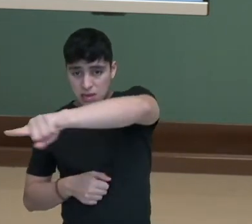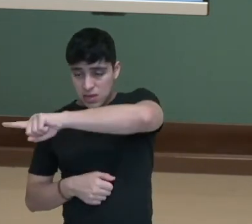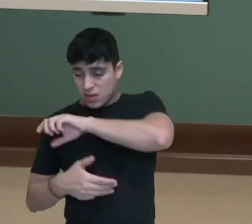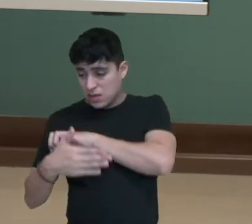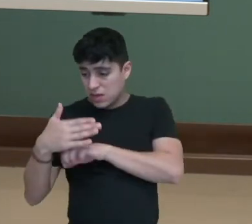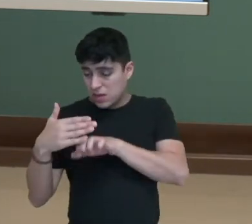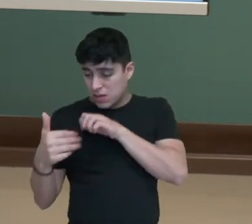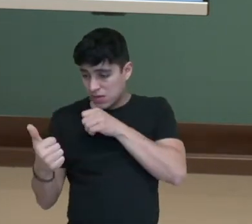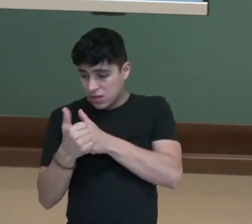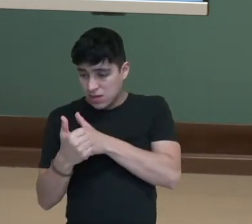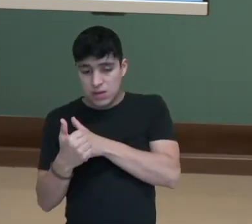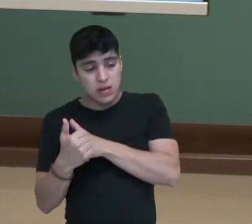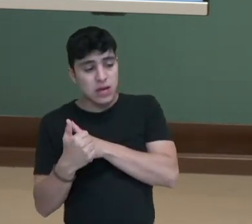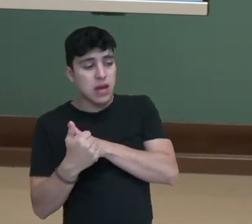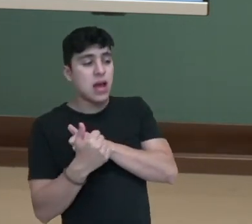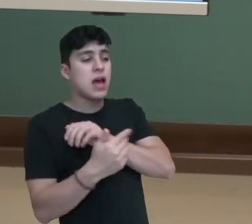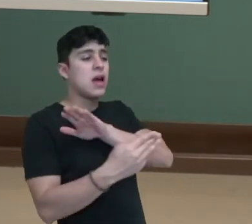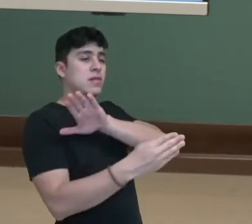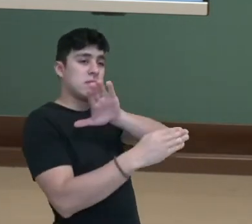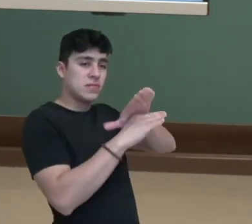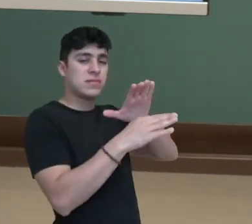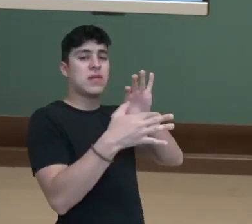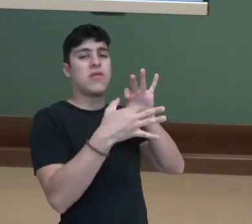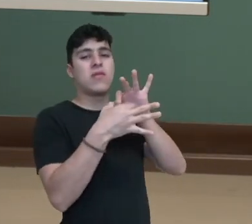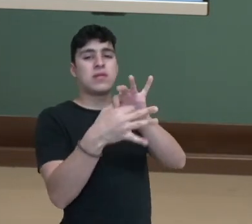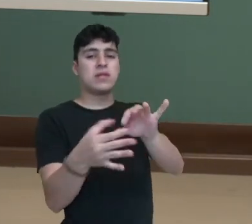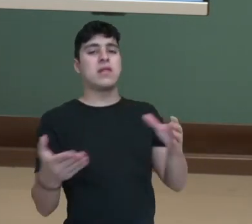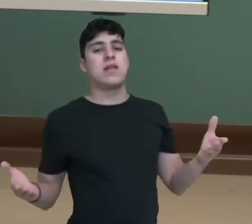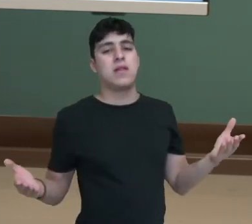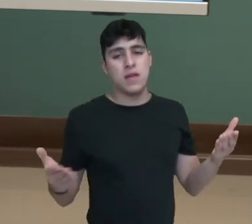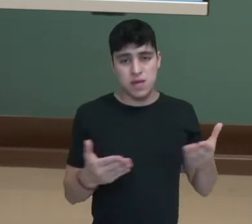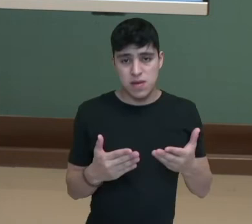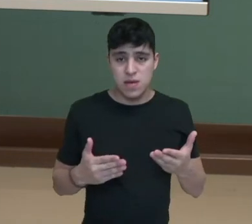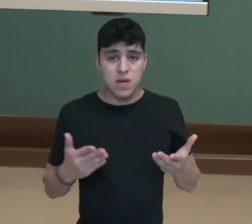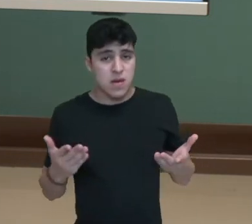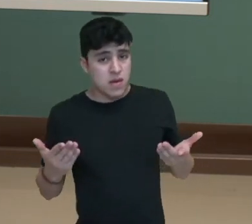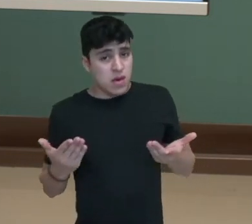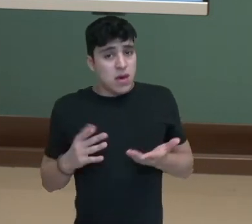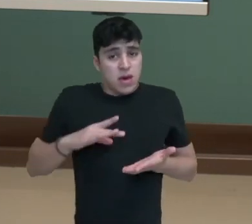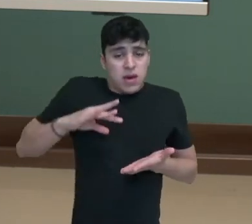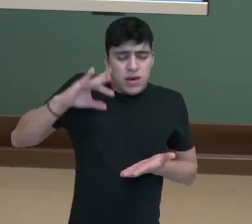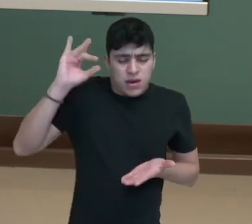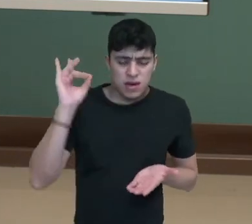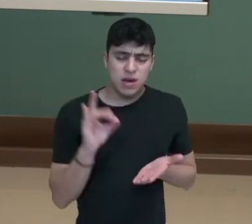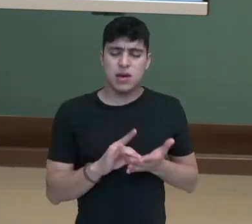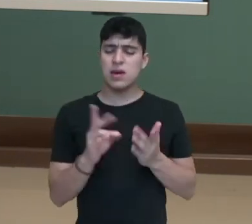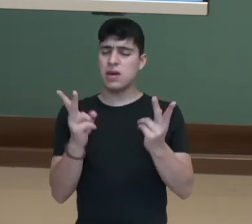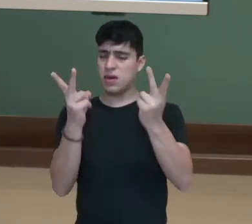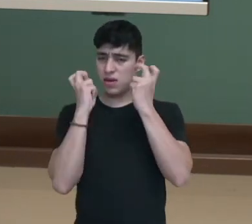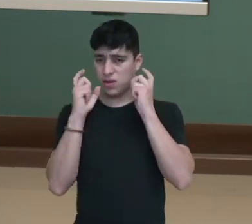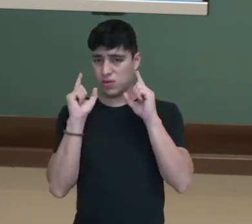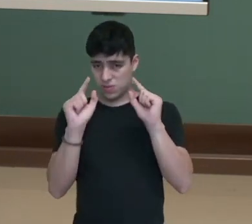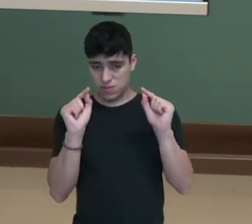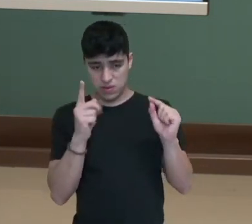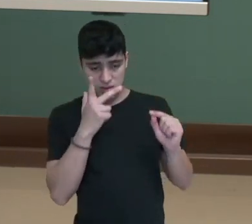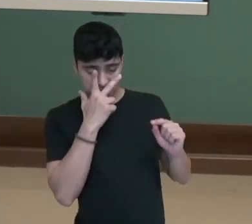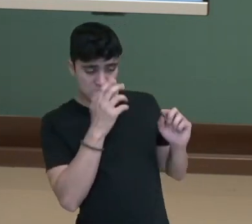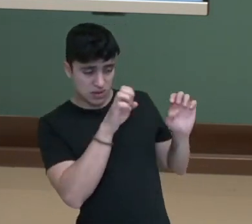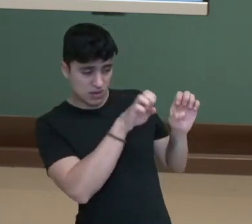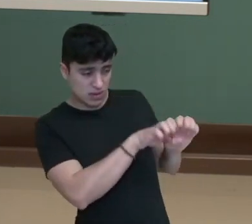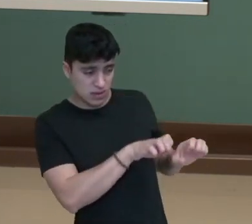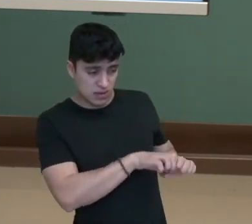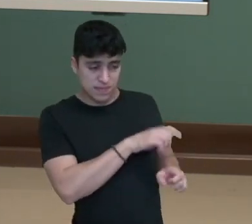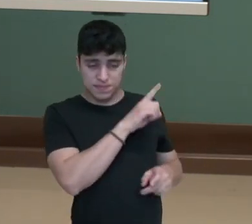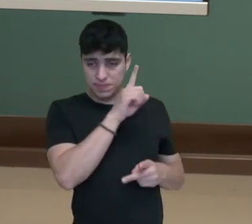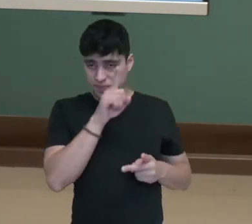viabilizaram este cenário atual, onde literalmente você percebe que a estrutura lugar